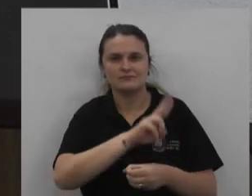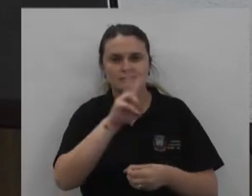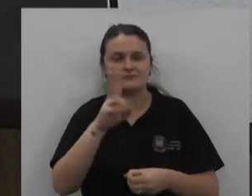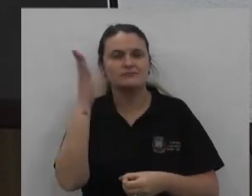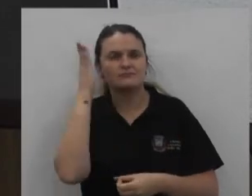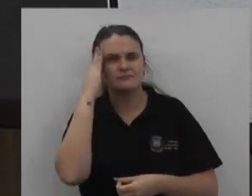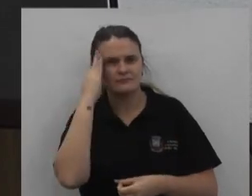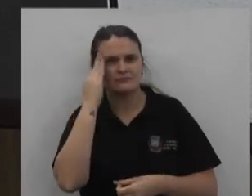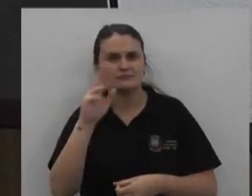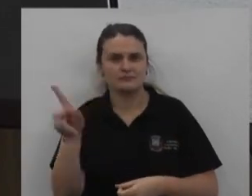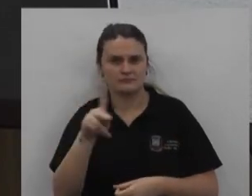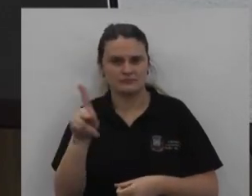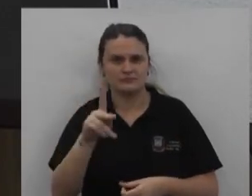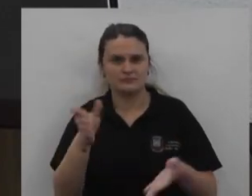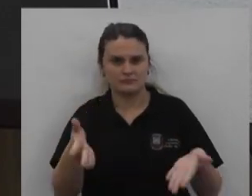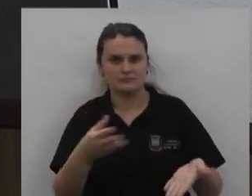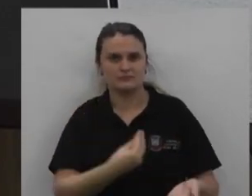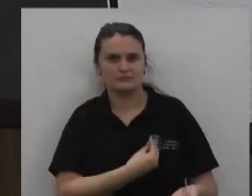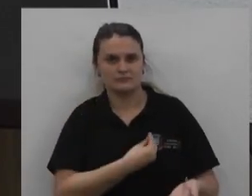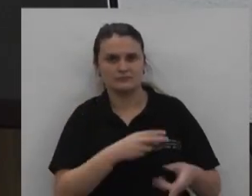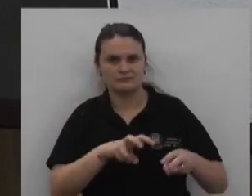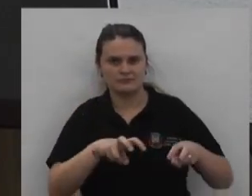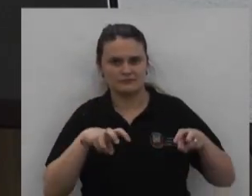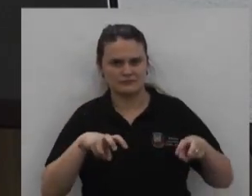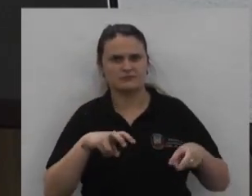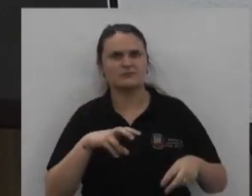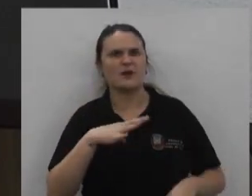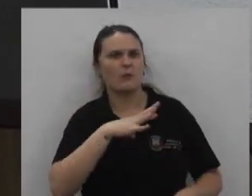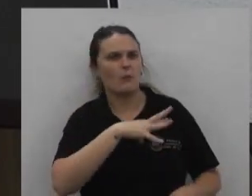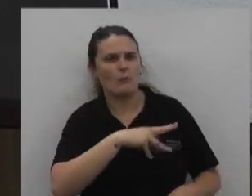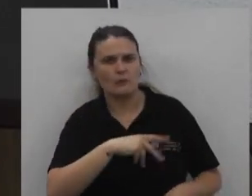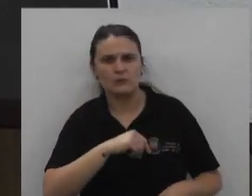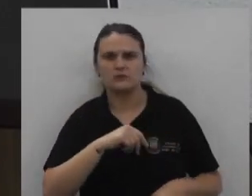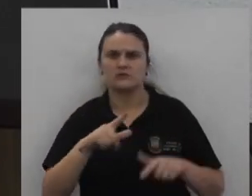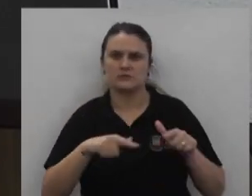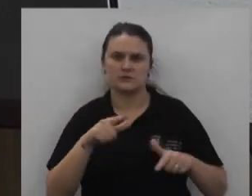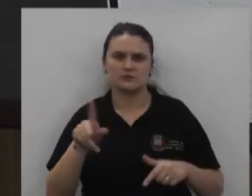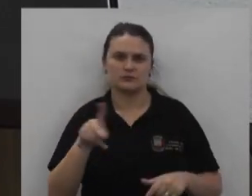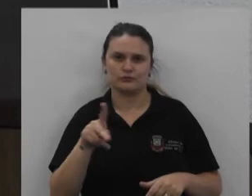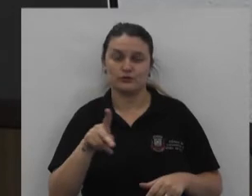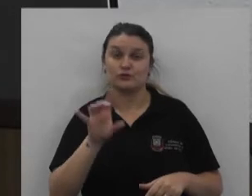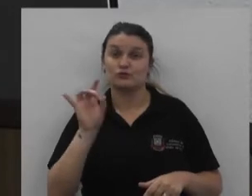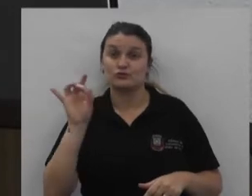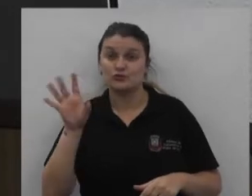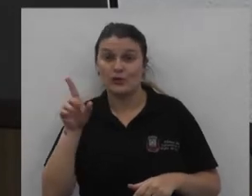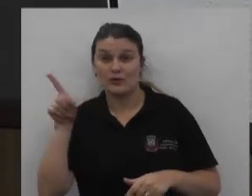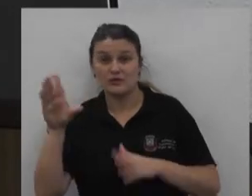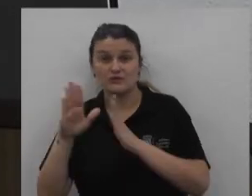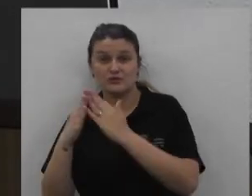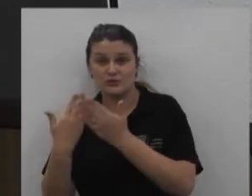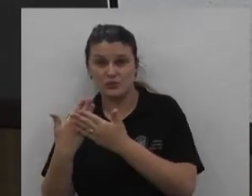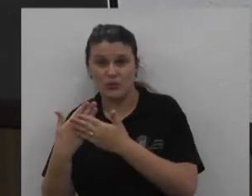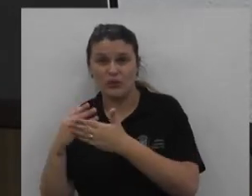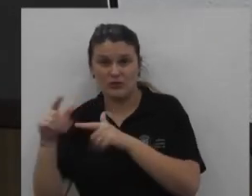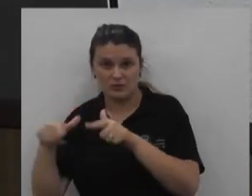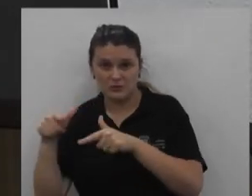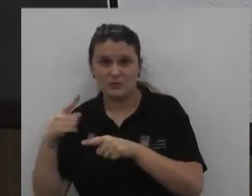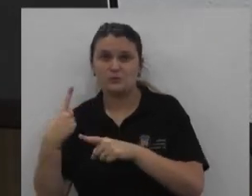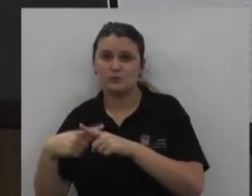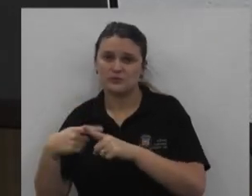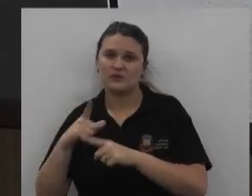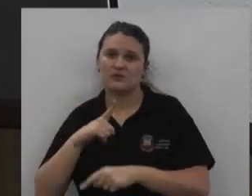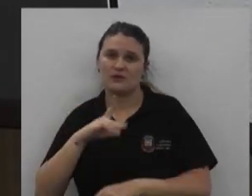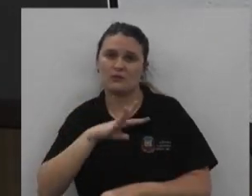Que esses profissionais Que estão aqui Eles têm amor Pelo que fazem Eles só estão lá Porque eles têm amor Porque às vezes